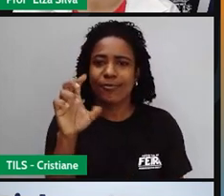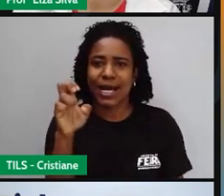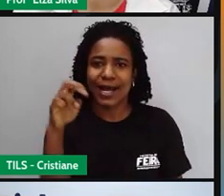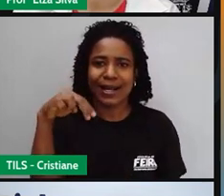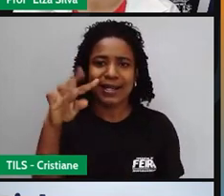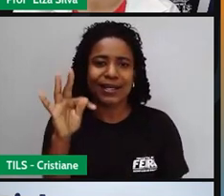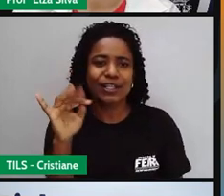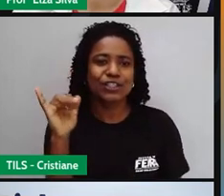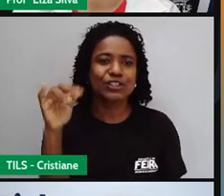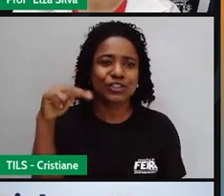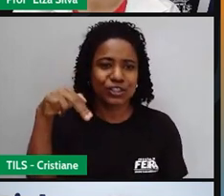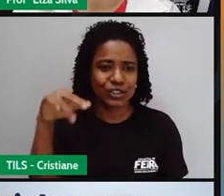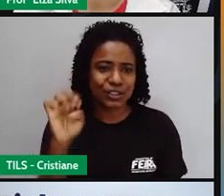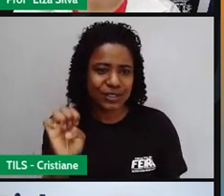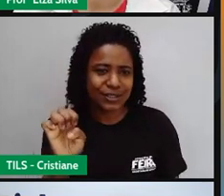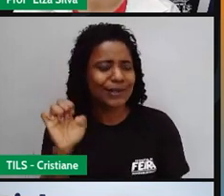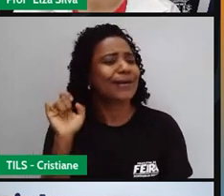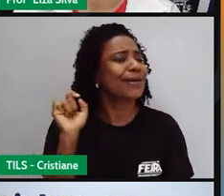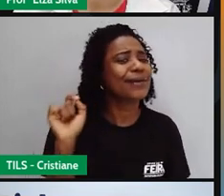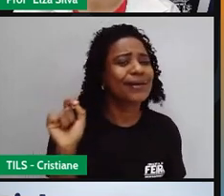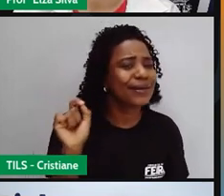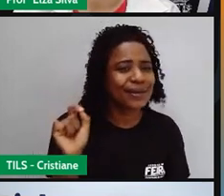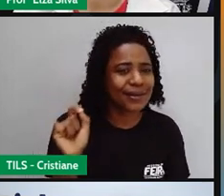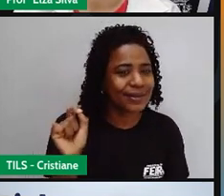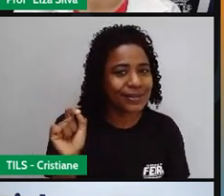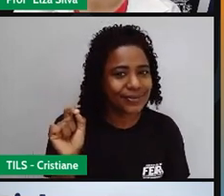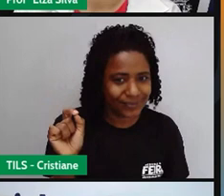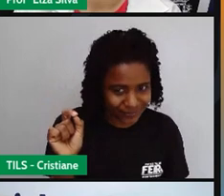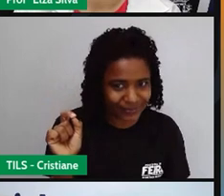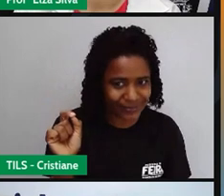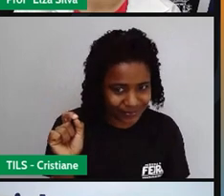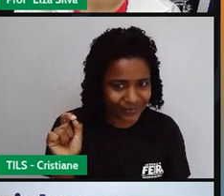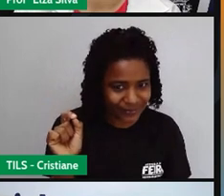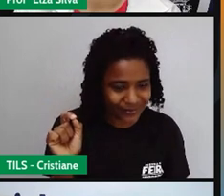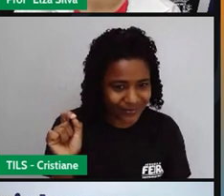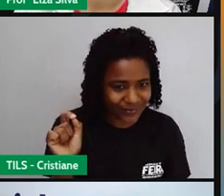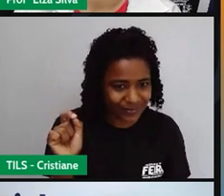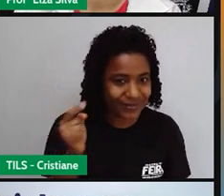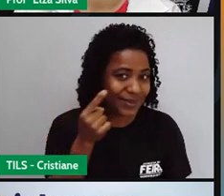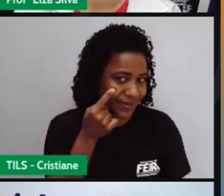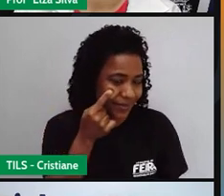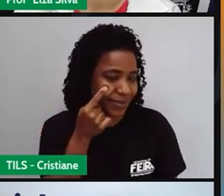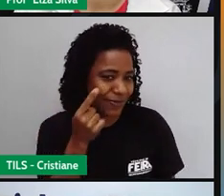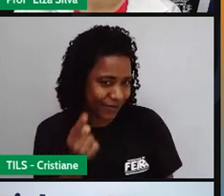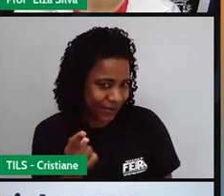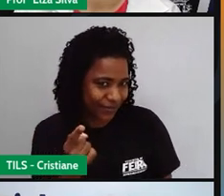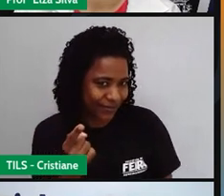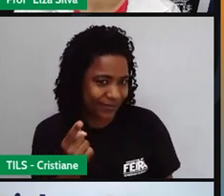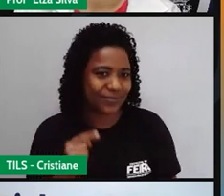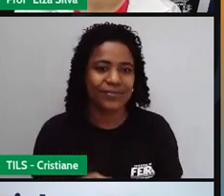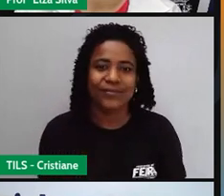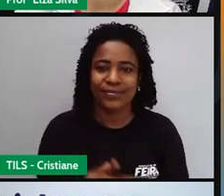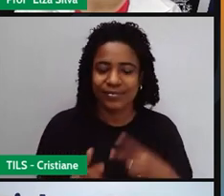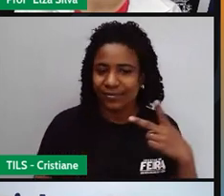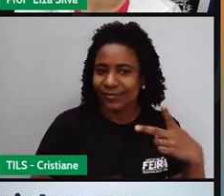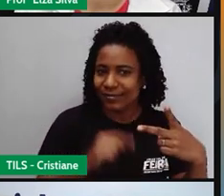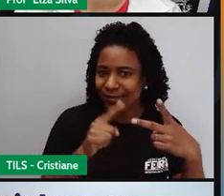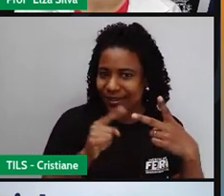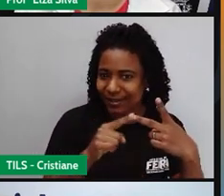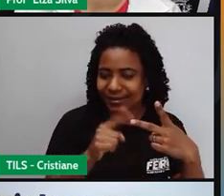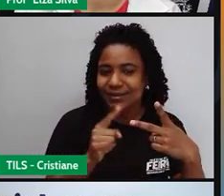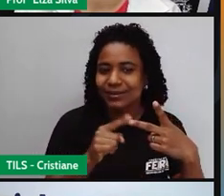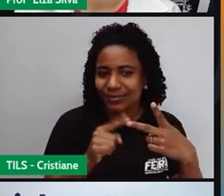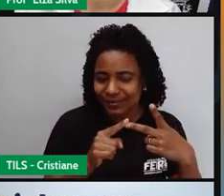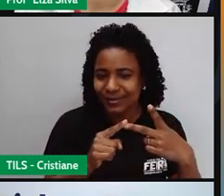de São Valentino? Será que é isso? A gente ainda vai saber. A segunda pergunta